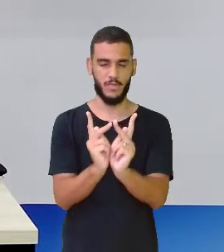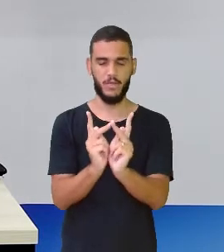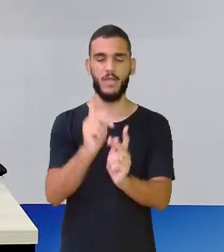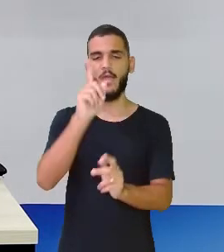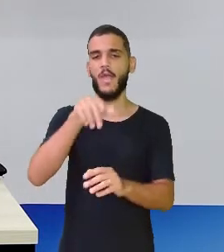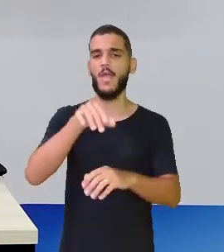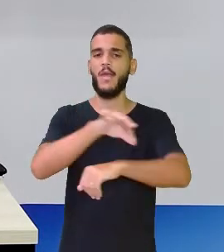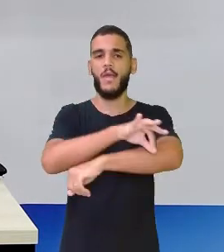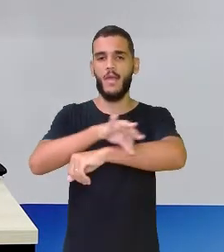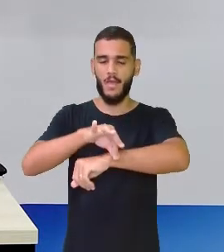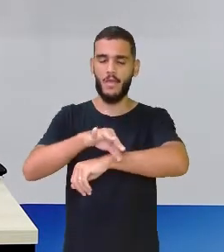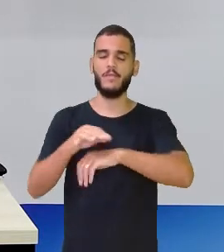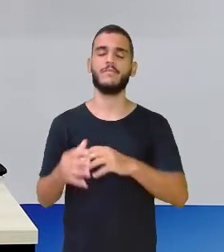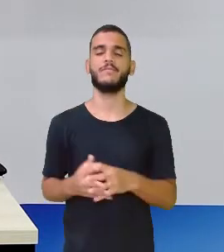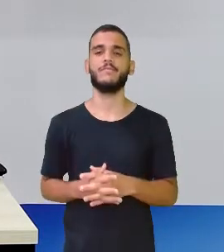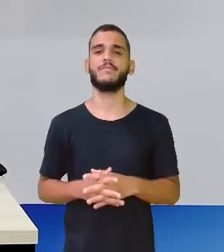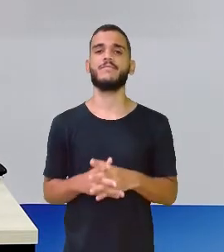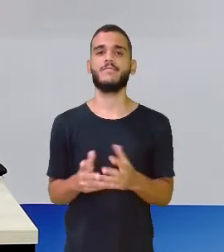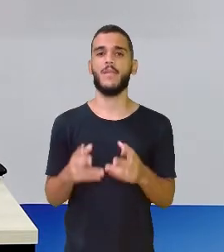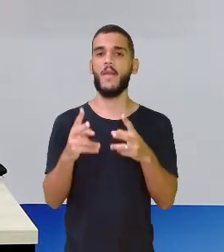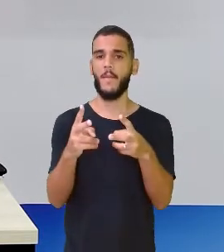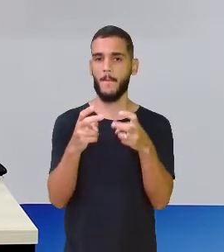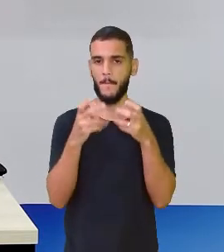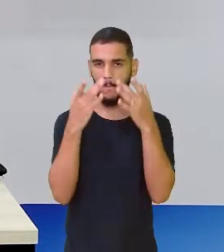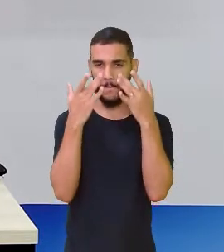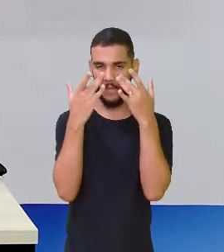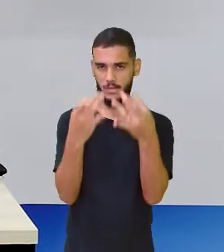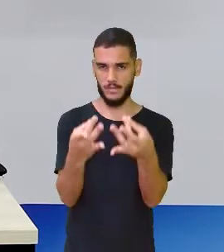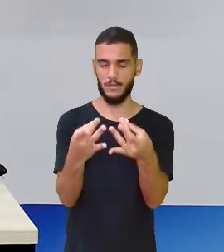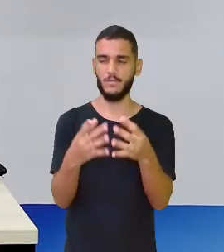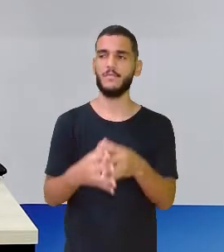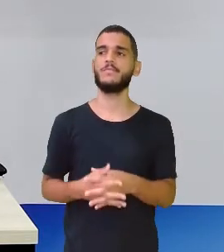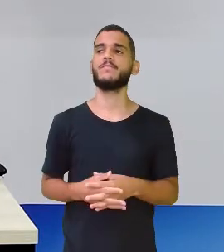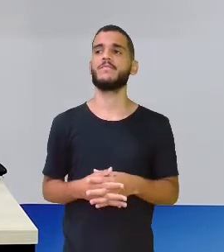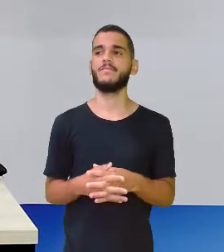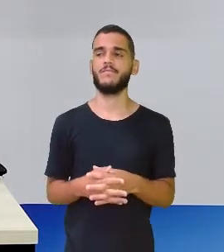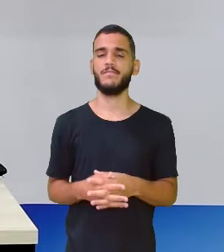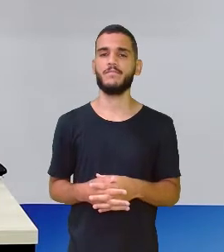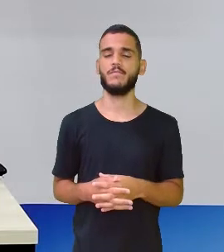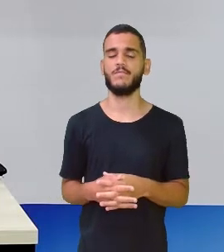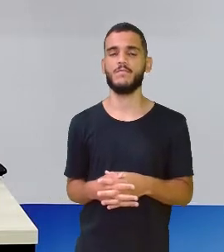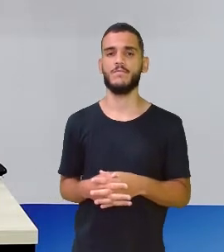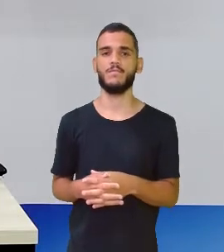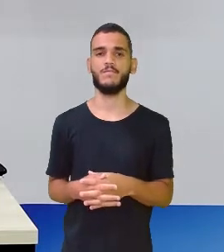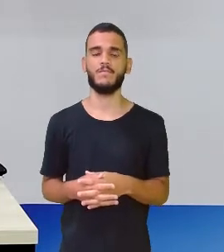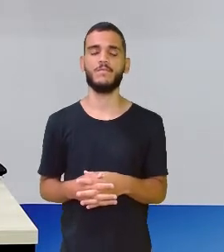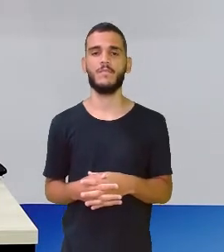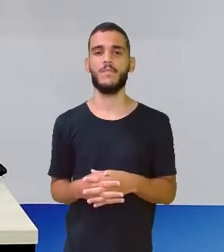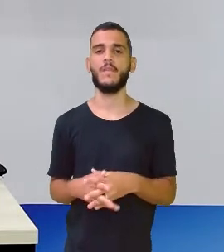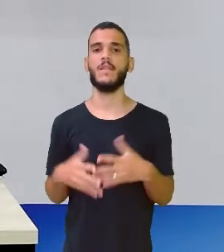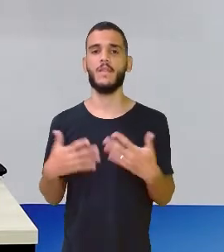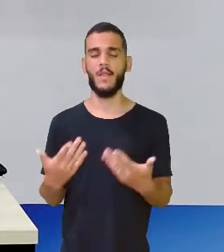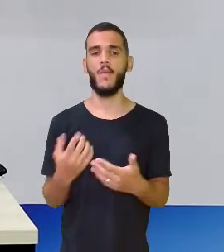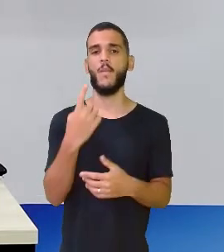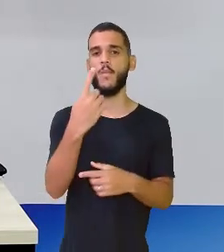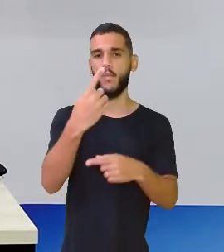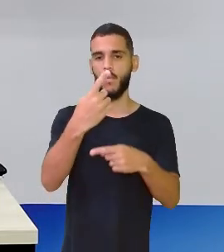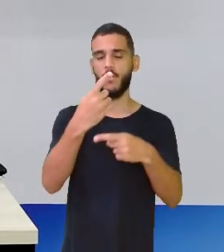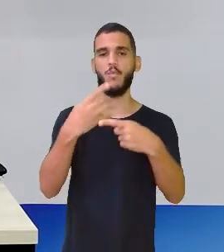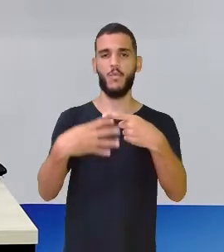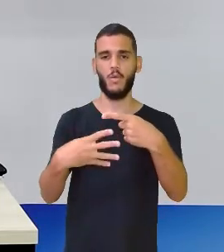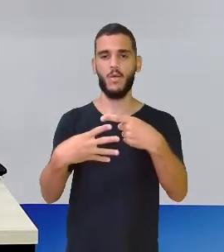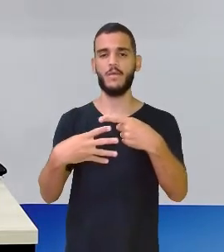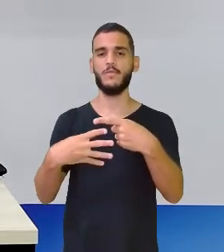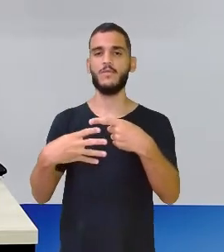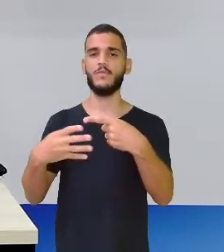minha régua inteira. Preste atenção, ó. Um quarto, dois quartos, três quartos,